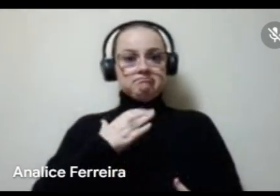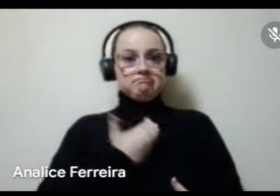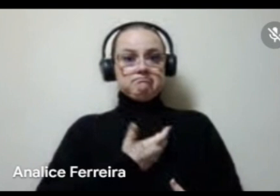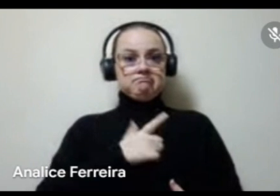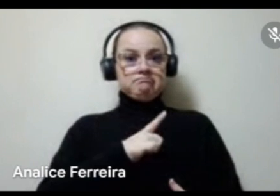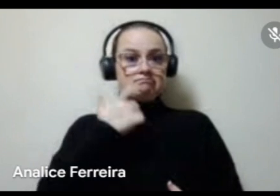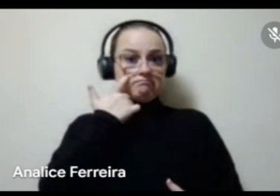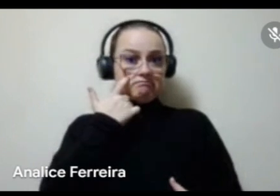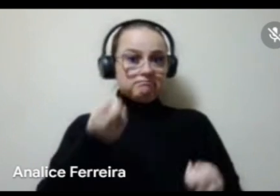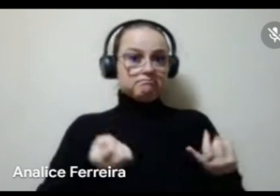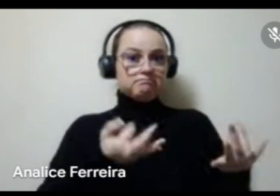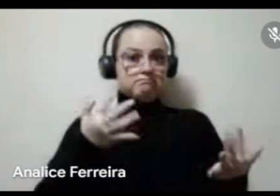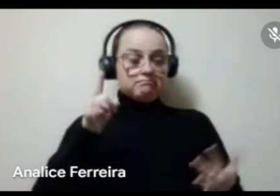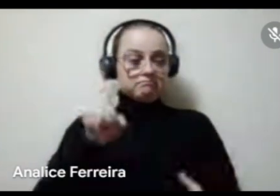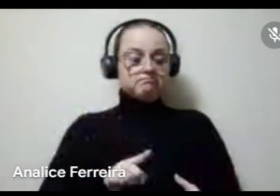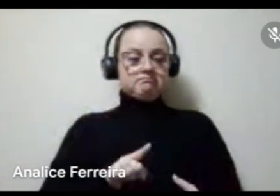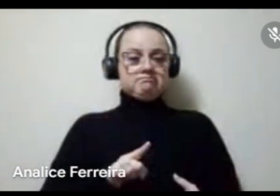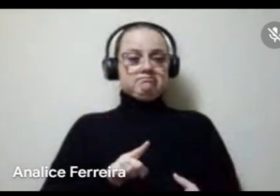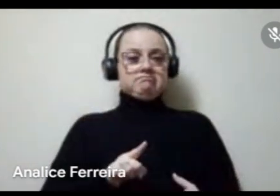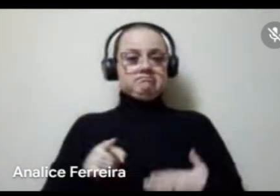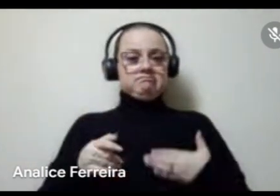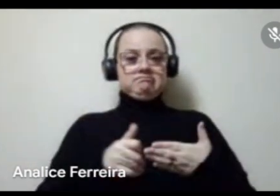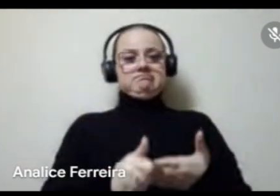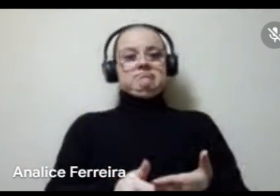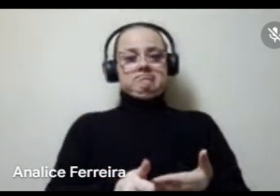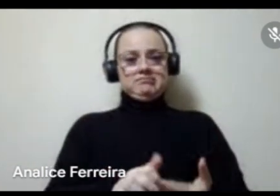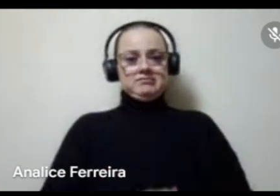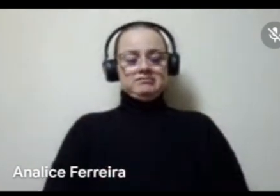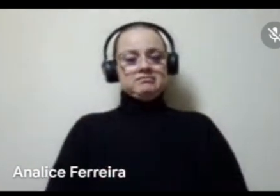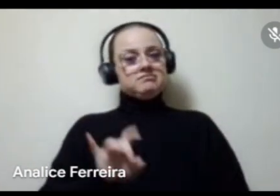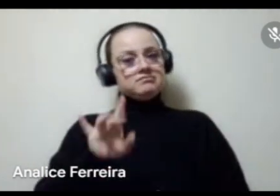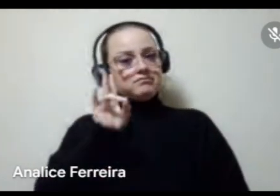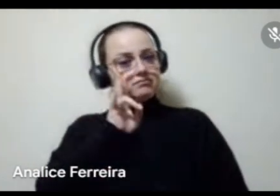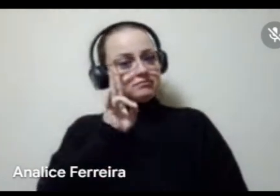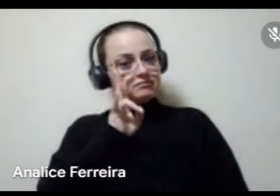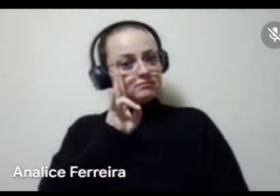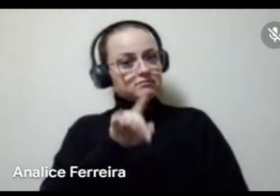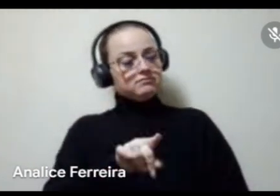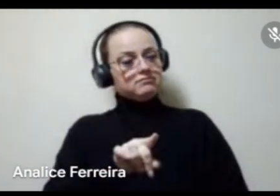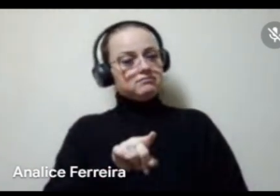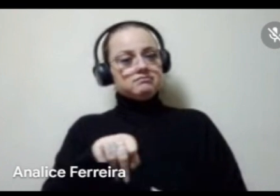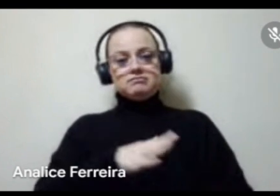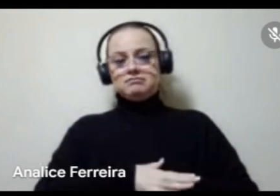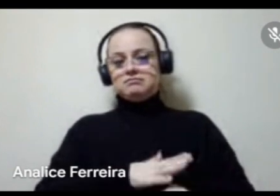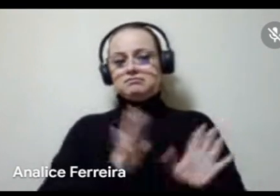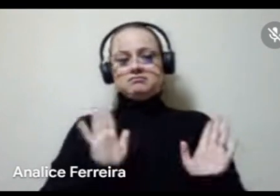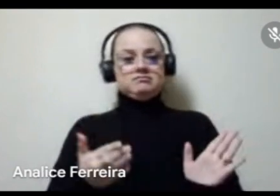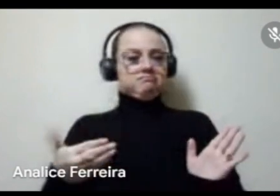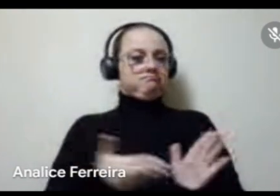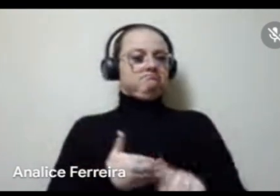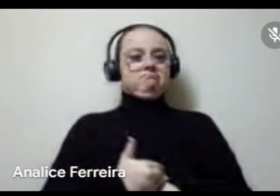verificar quais foram os... Só para reforçar, tá, o seu tempo já excedeu,